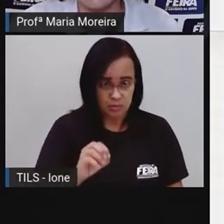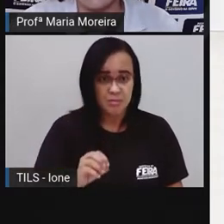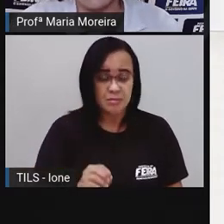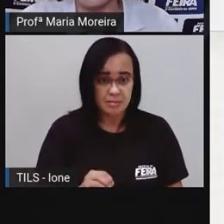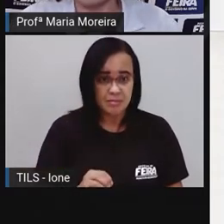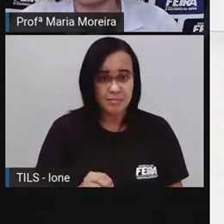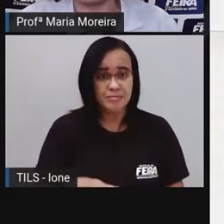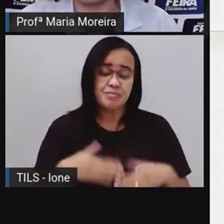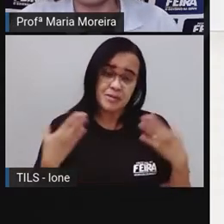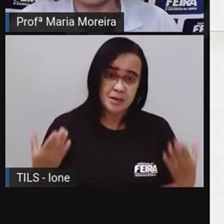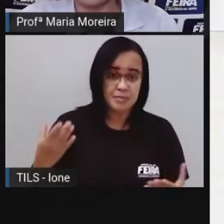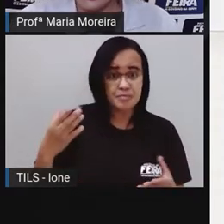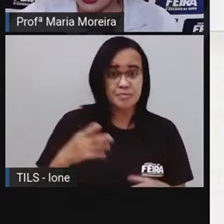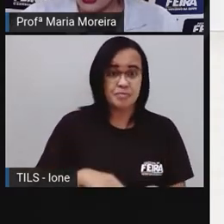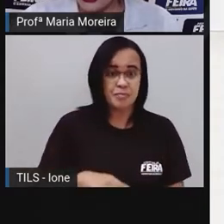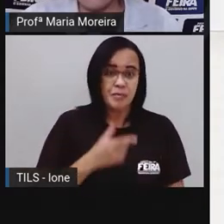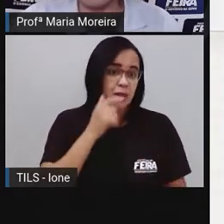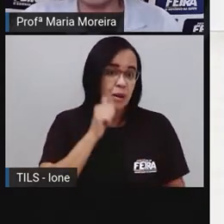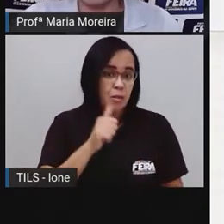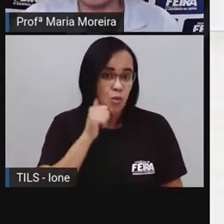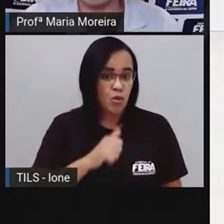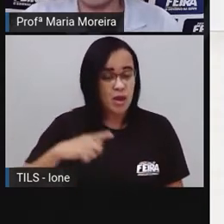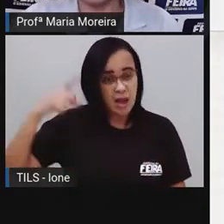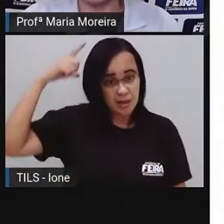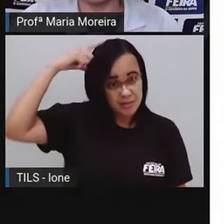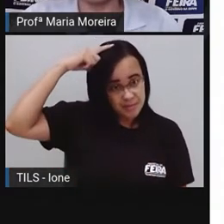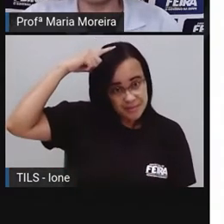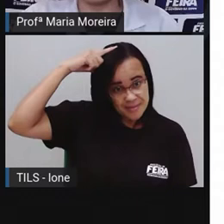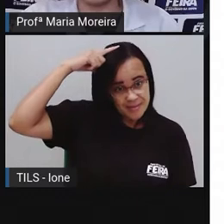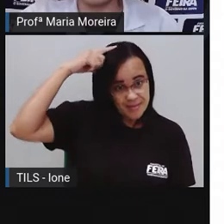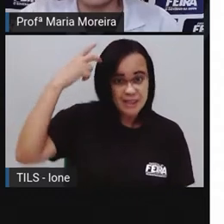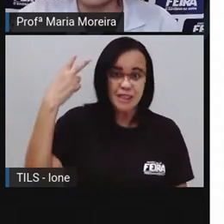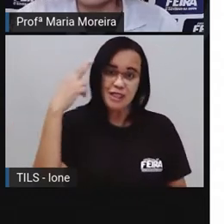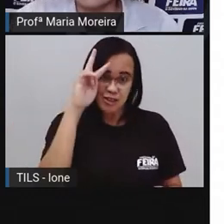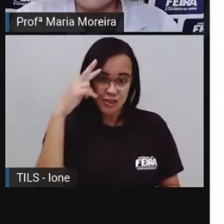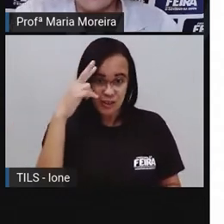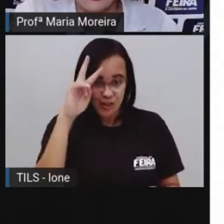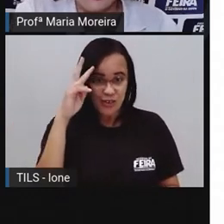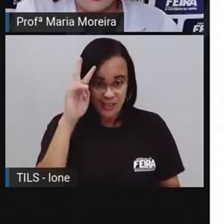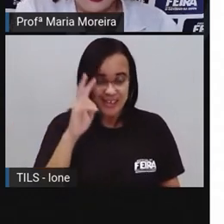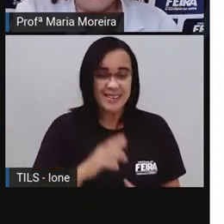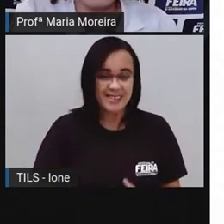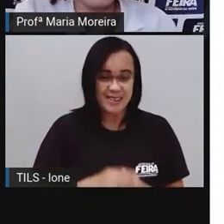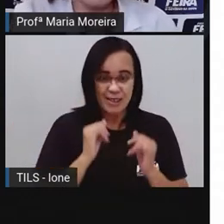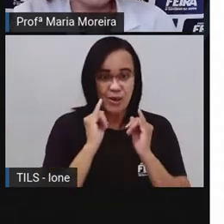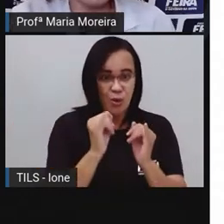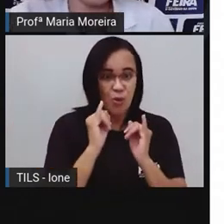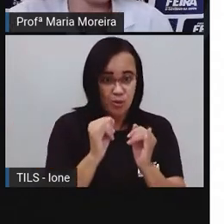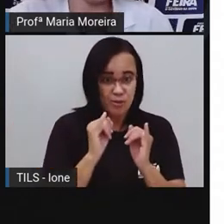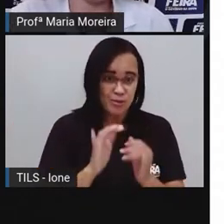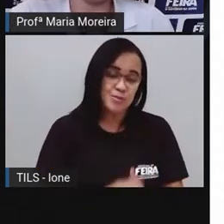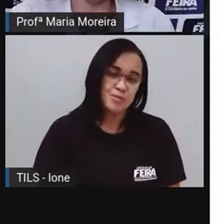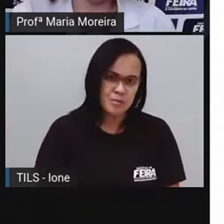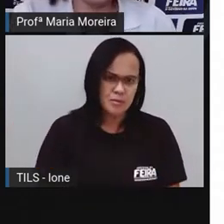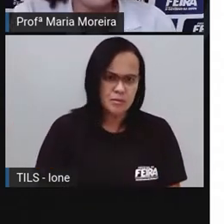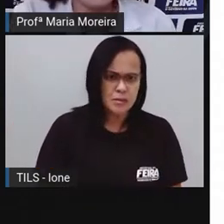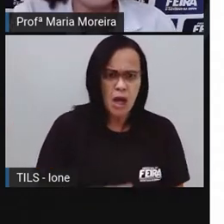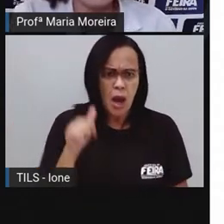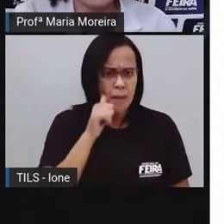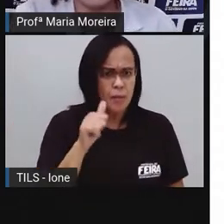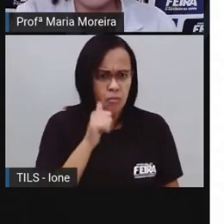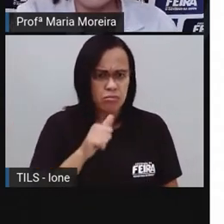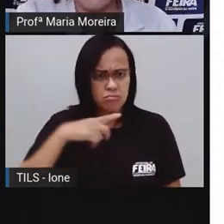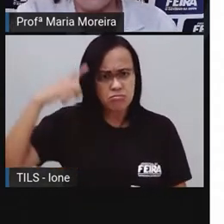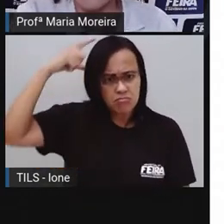Cinderela, uma princesa de contos de fadas. Cinderela abriu sem demora o